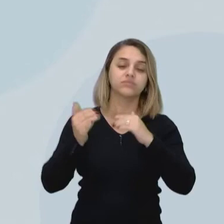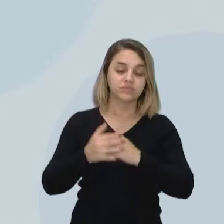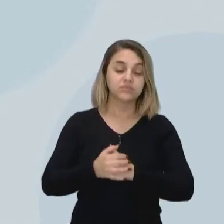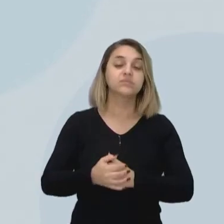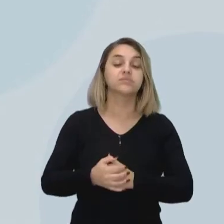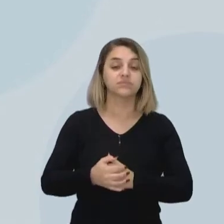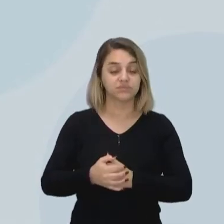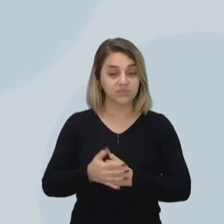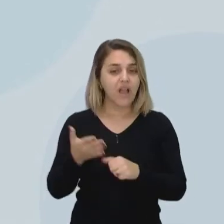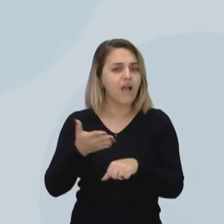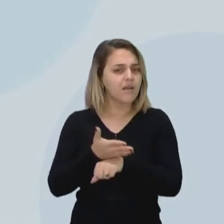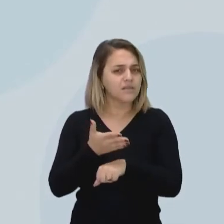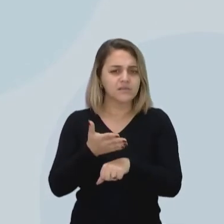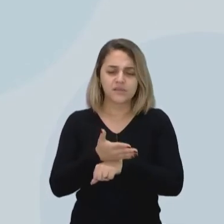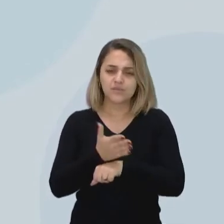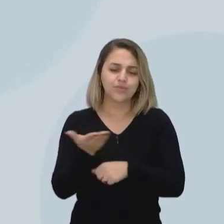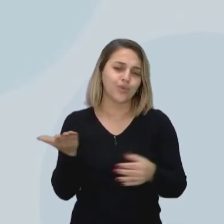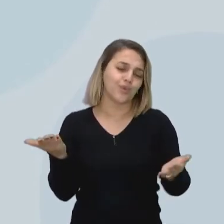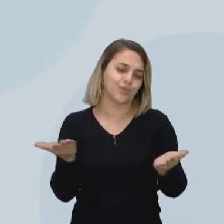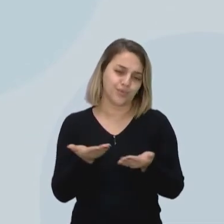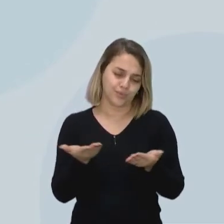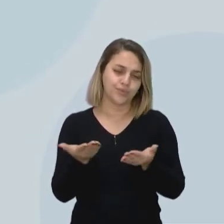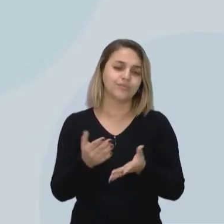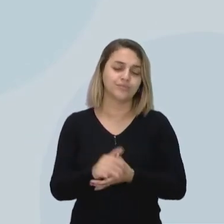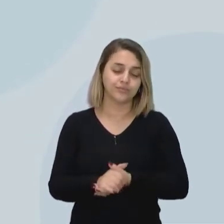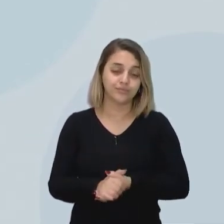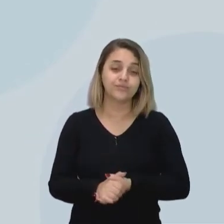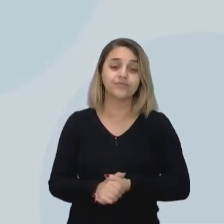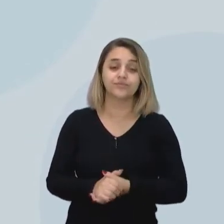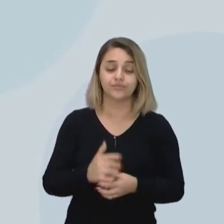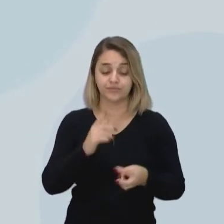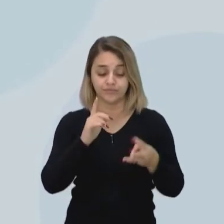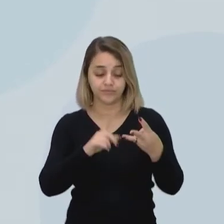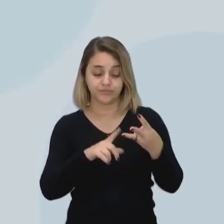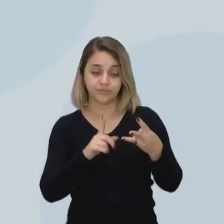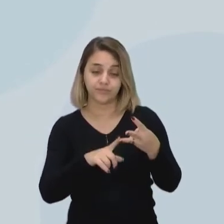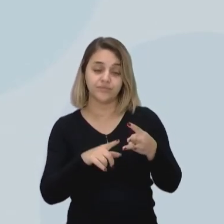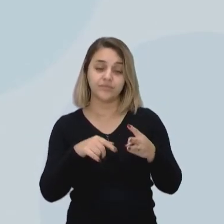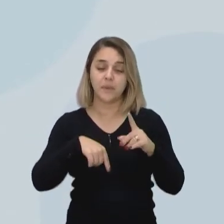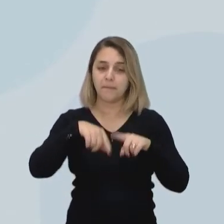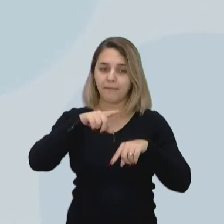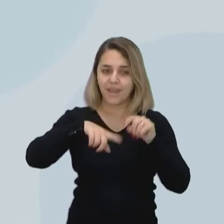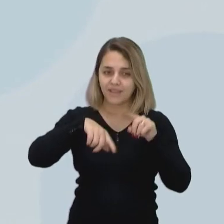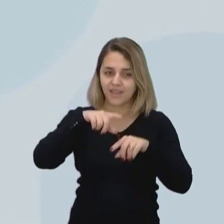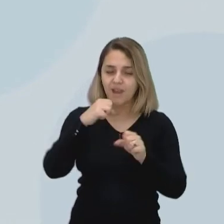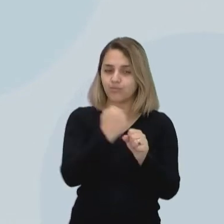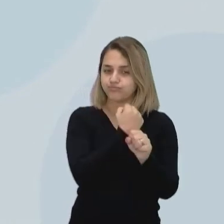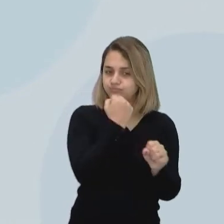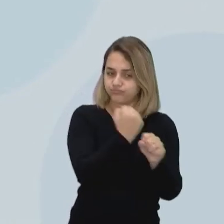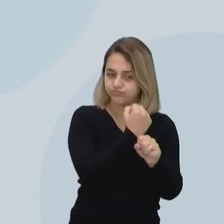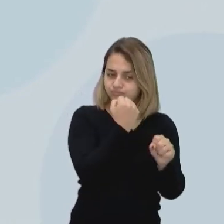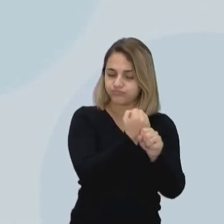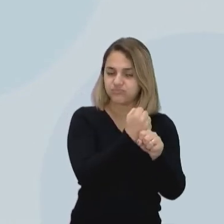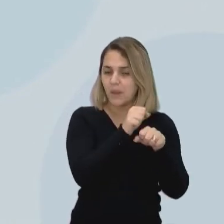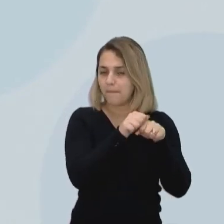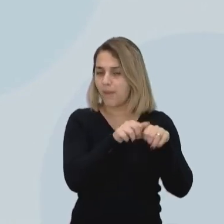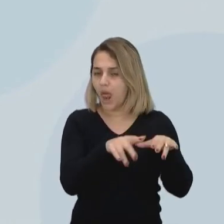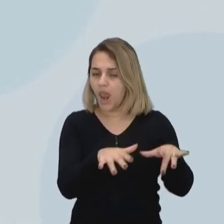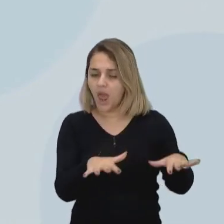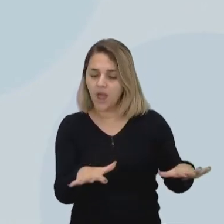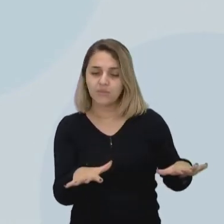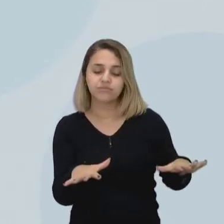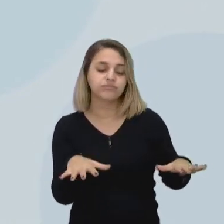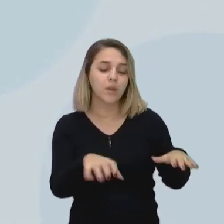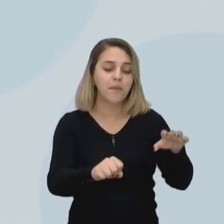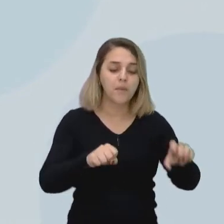e também a questão da seleção de materiais é um outro tema que a gente tem que estar sempre pensando de que